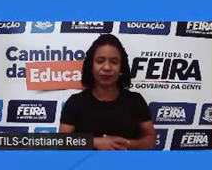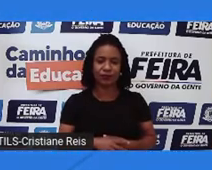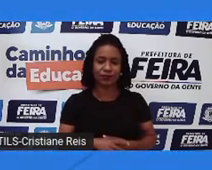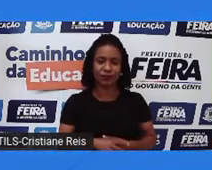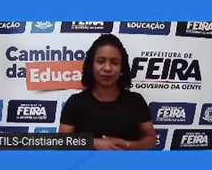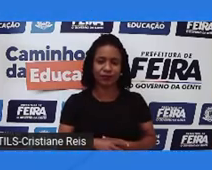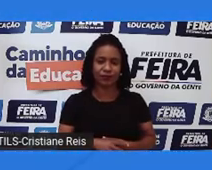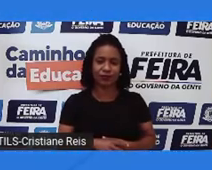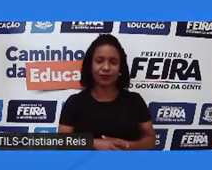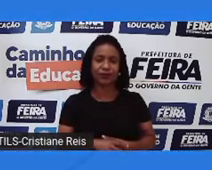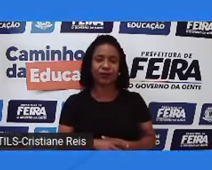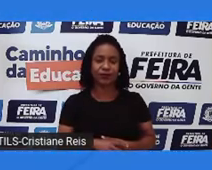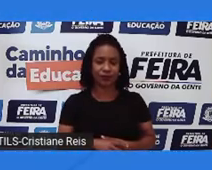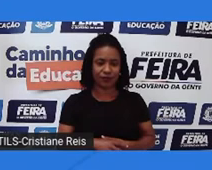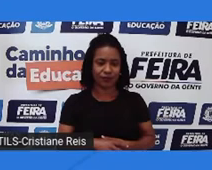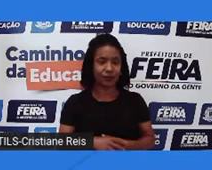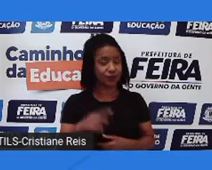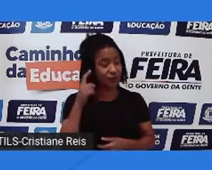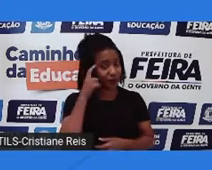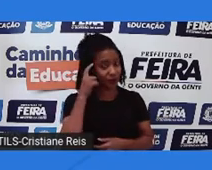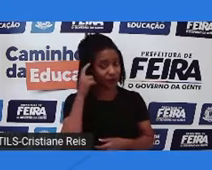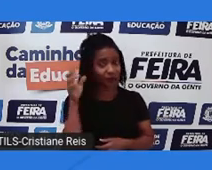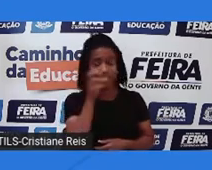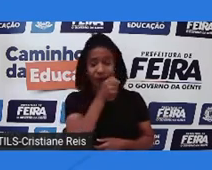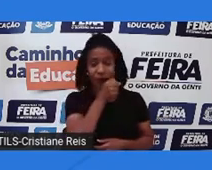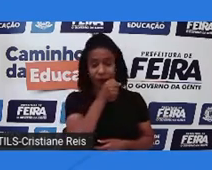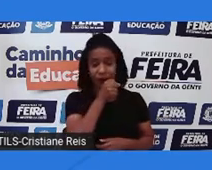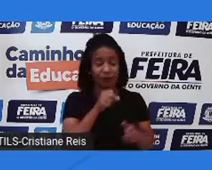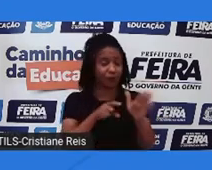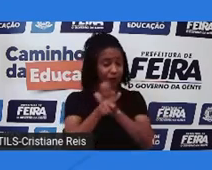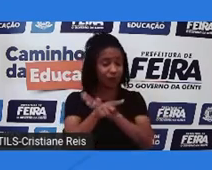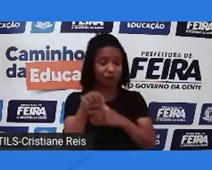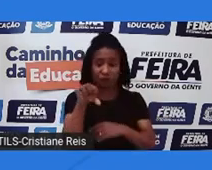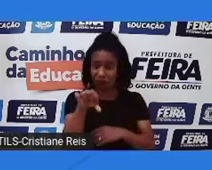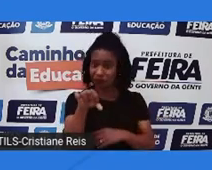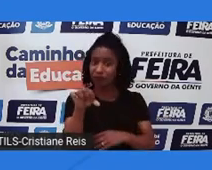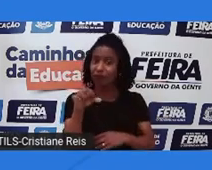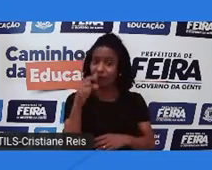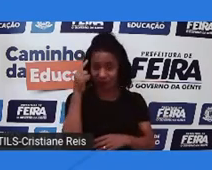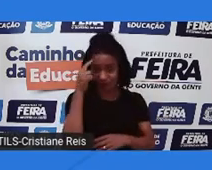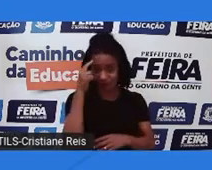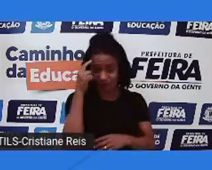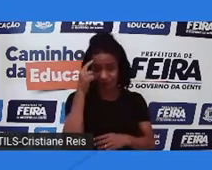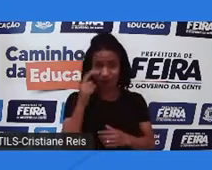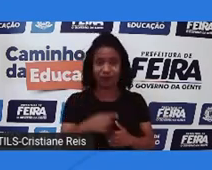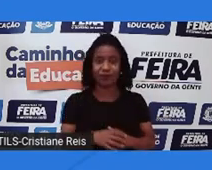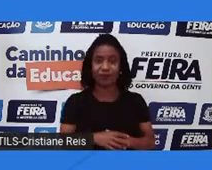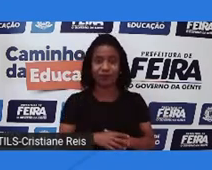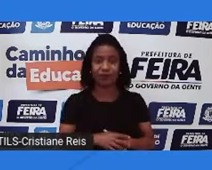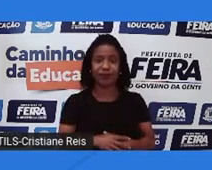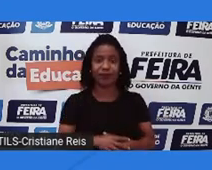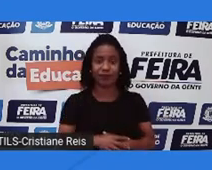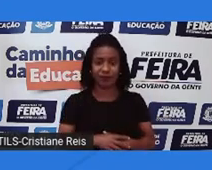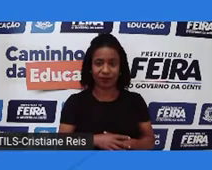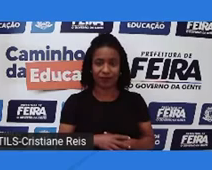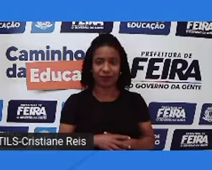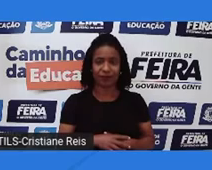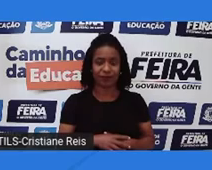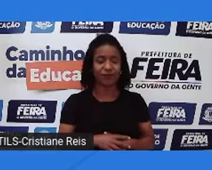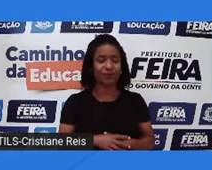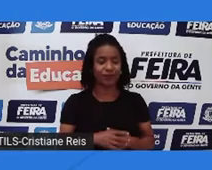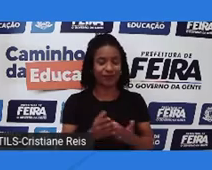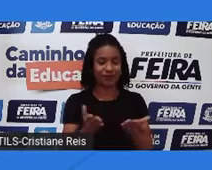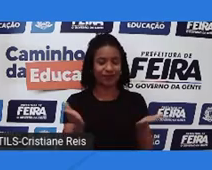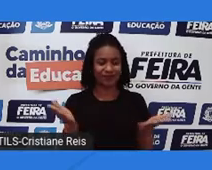15 segundos, né? Para a gente pensar bem rápido, que é um grande desafio. You see an ad for a real-time